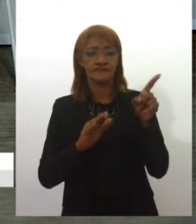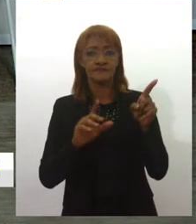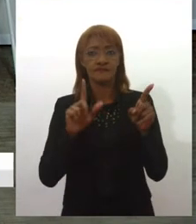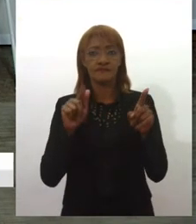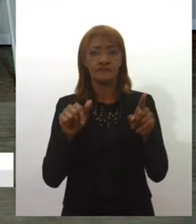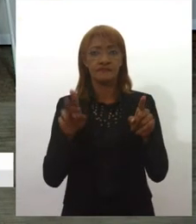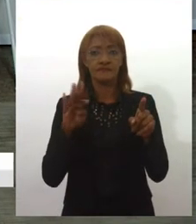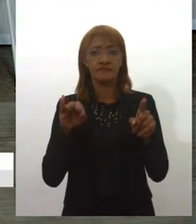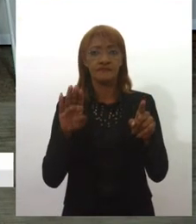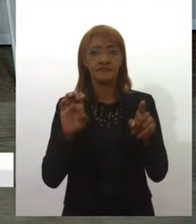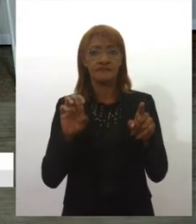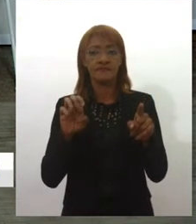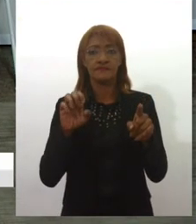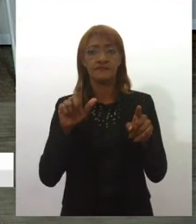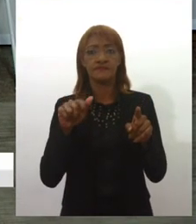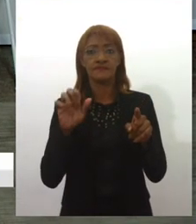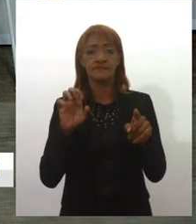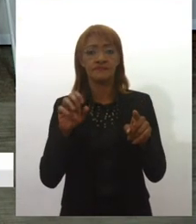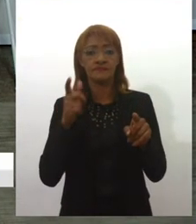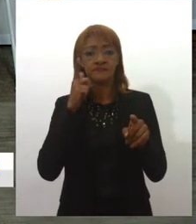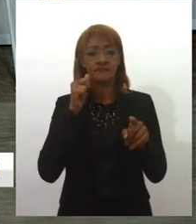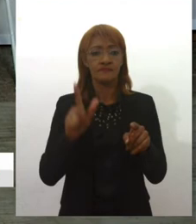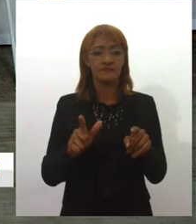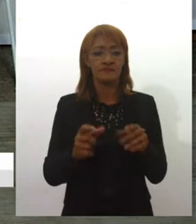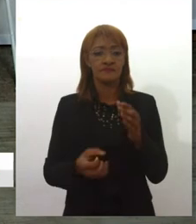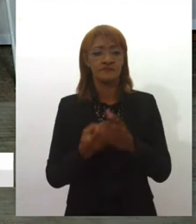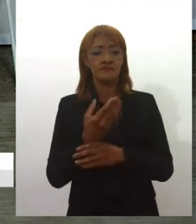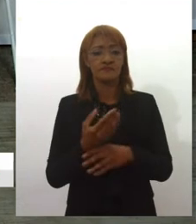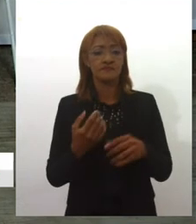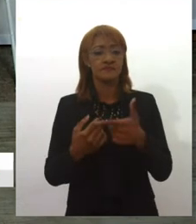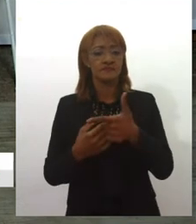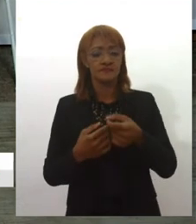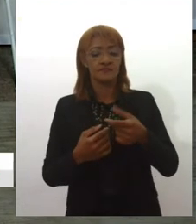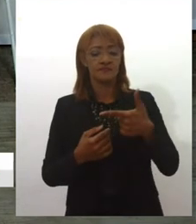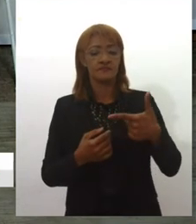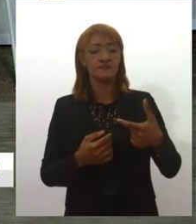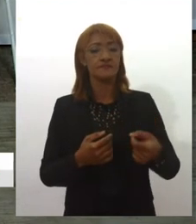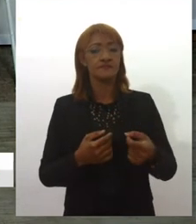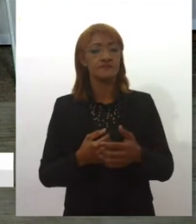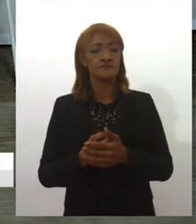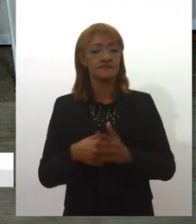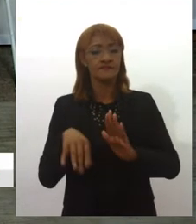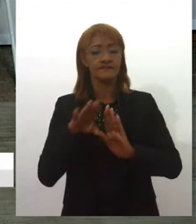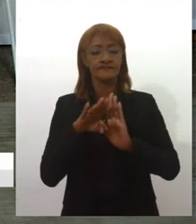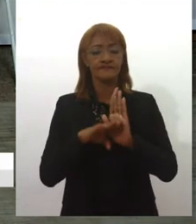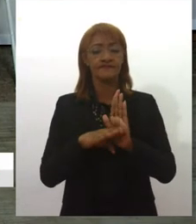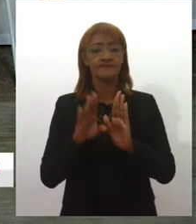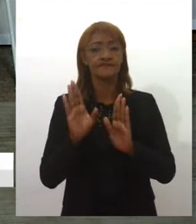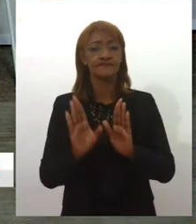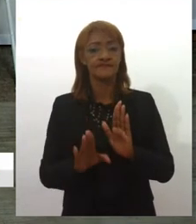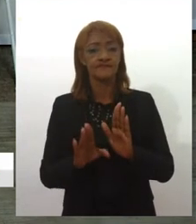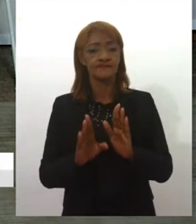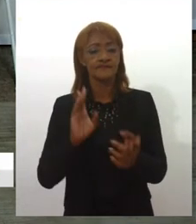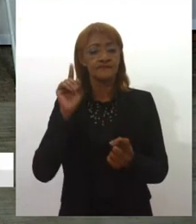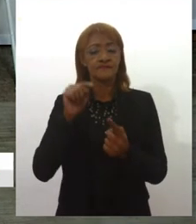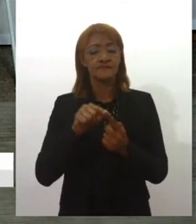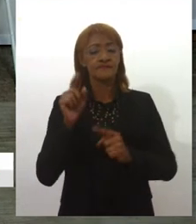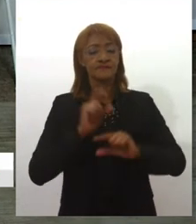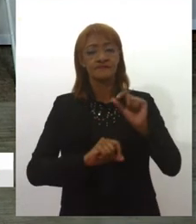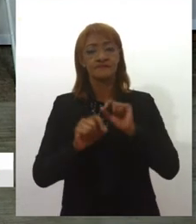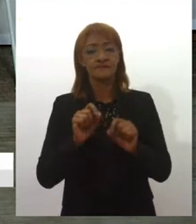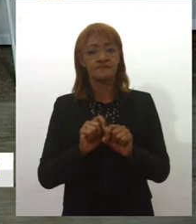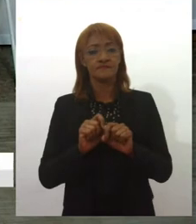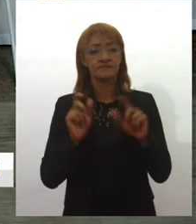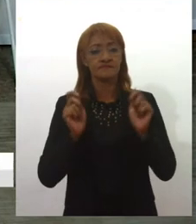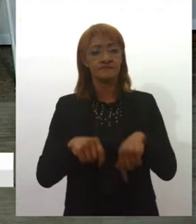ganhou, ela foi criada apenas em 2020, né, esse programa Marie Curie, e ele tem o objetivo de aumentar